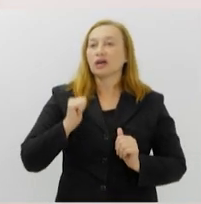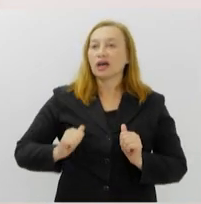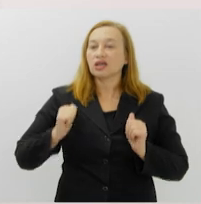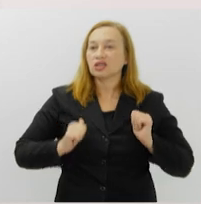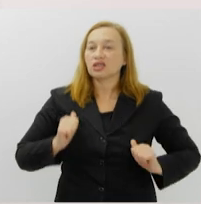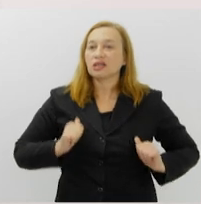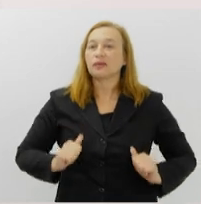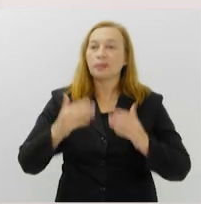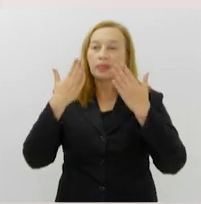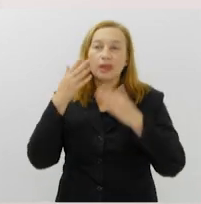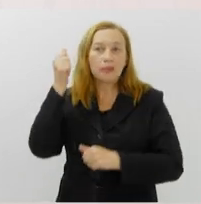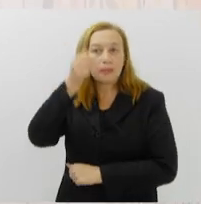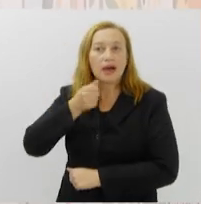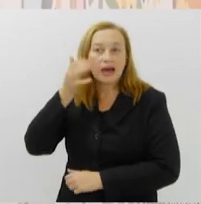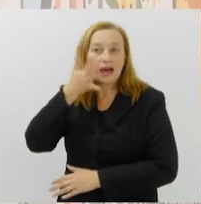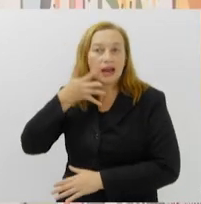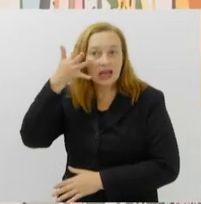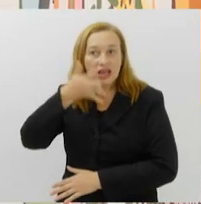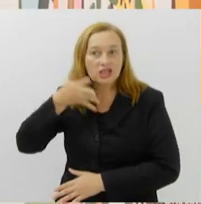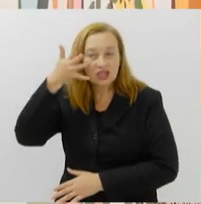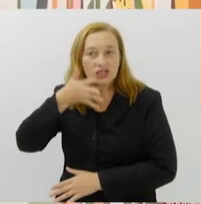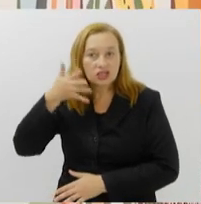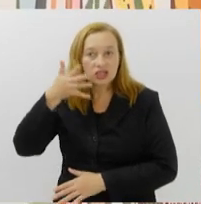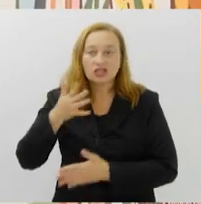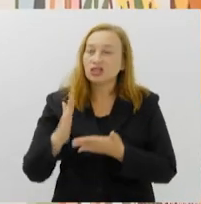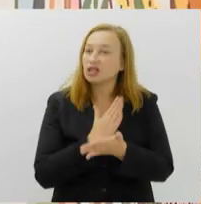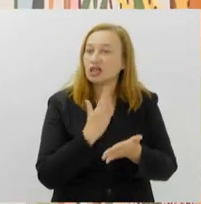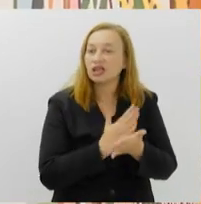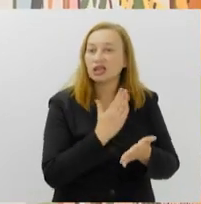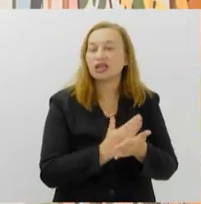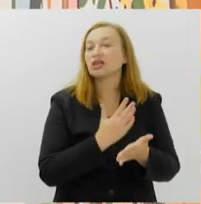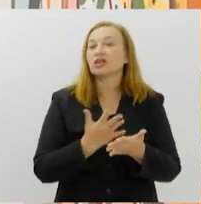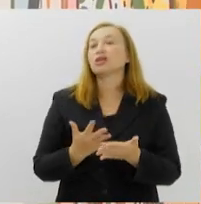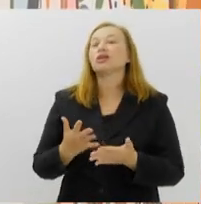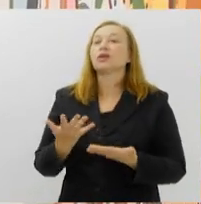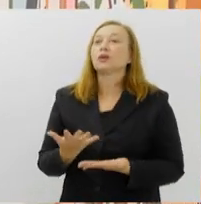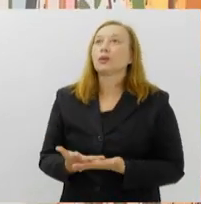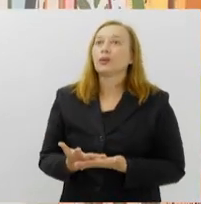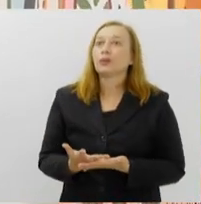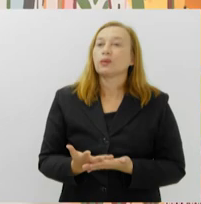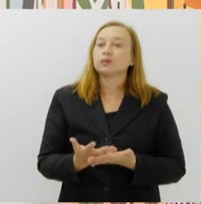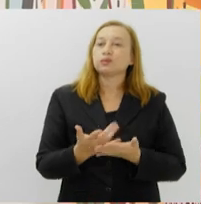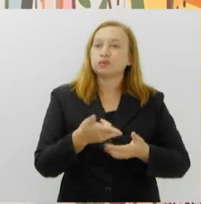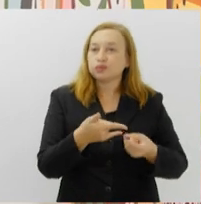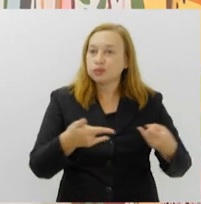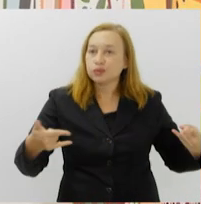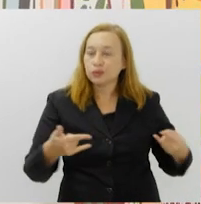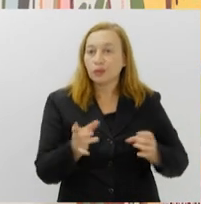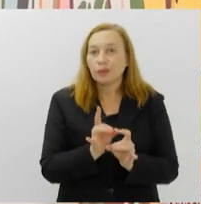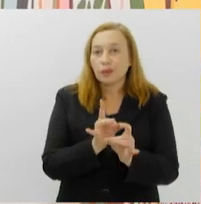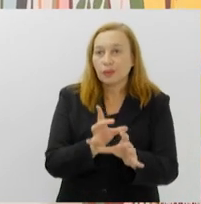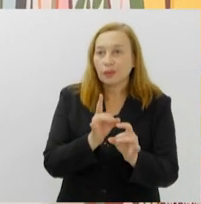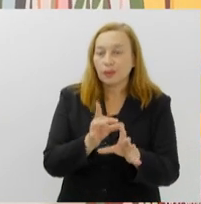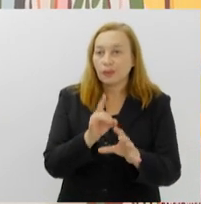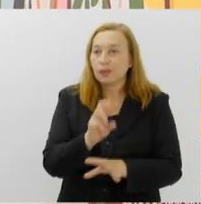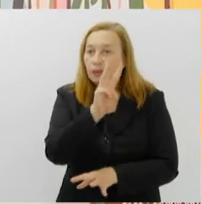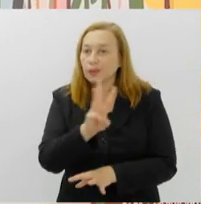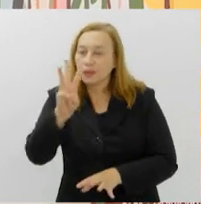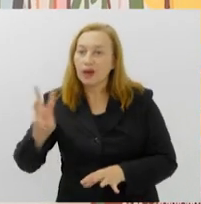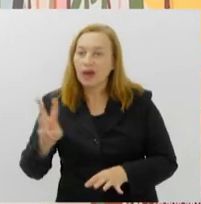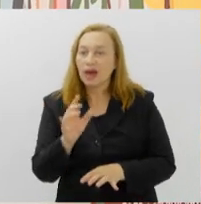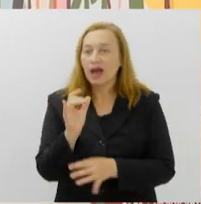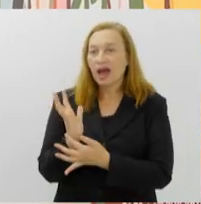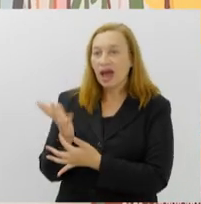palestras e lançamento de livros. Os ingressos com inteira R$ 80 estão à venda no site arterio